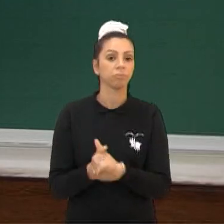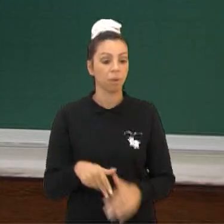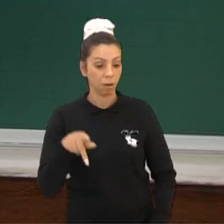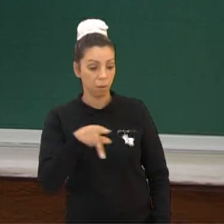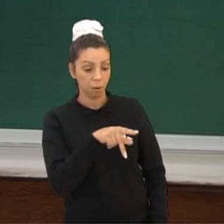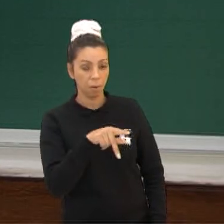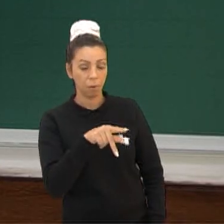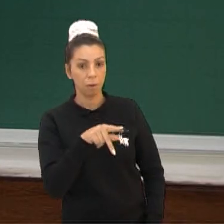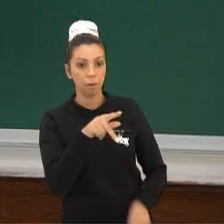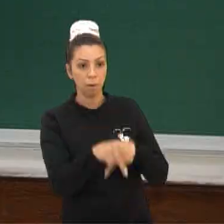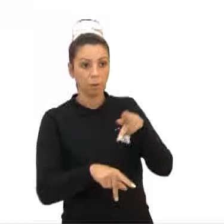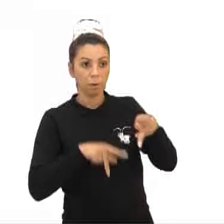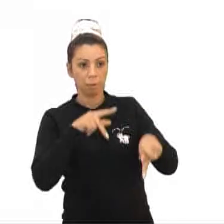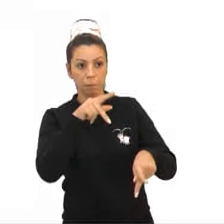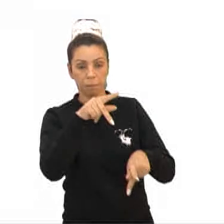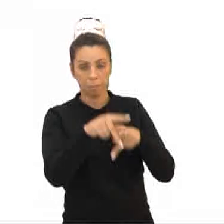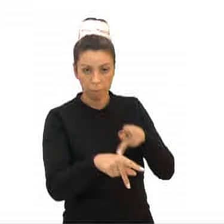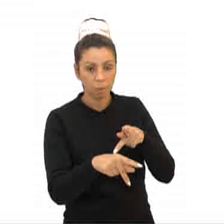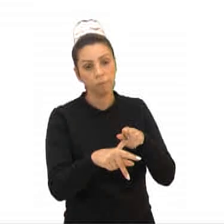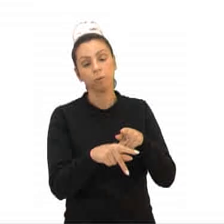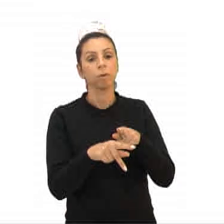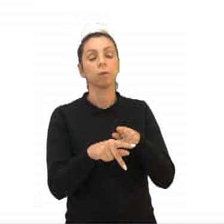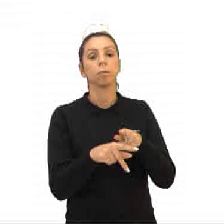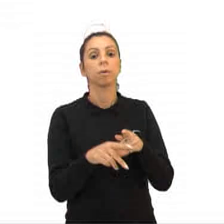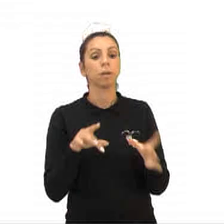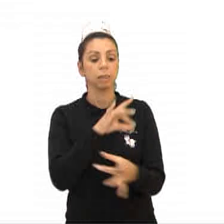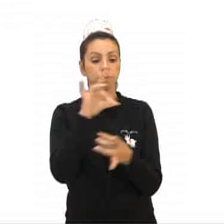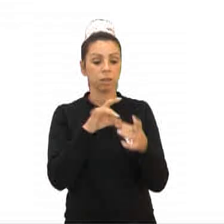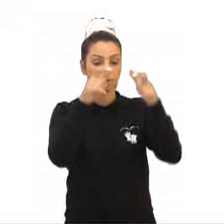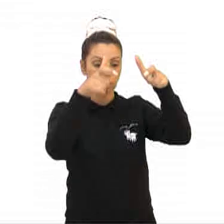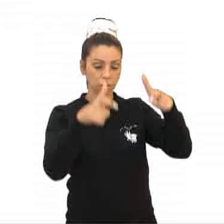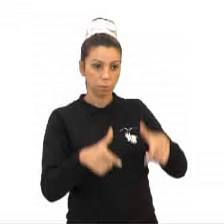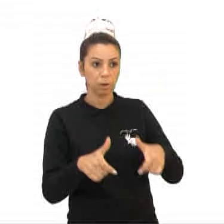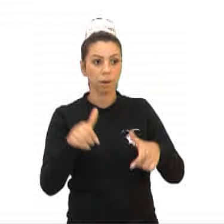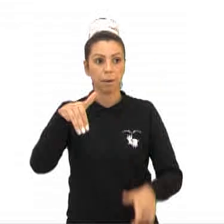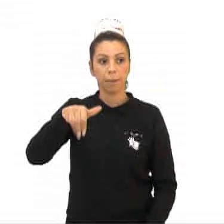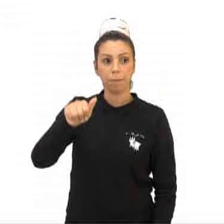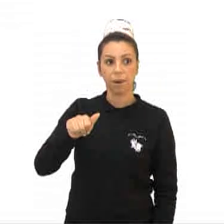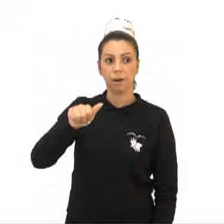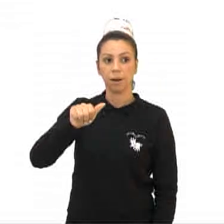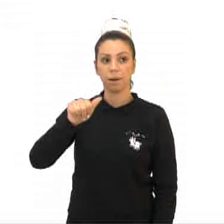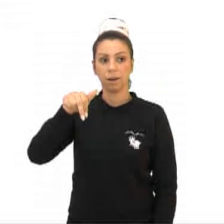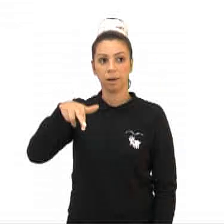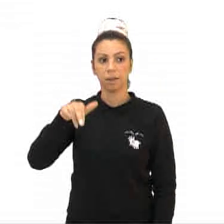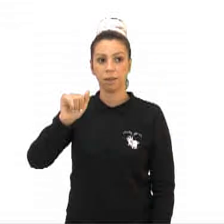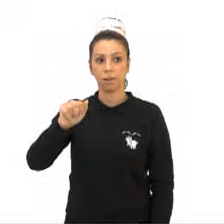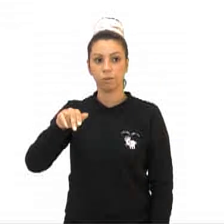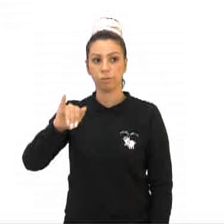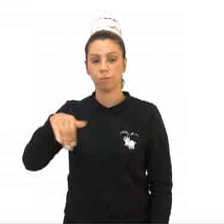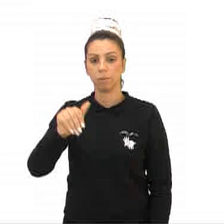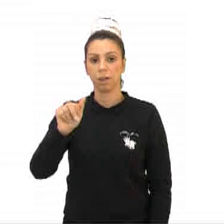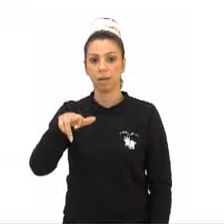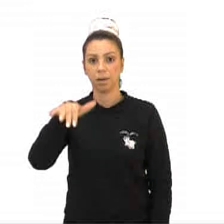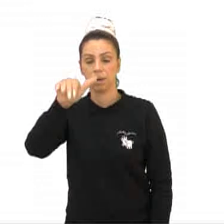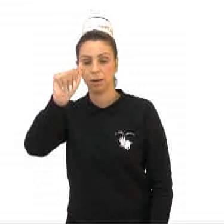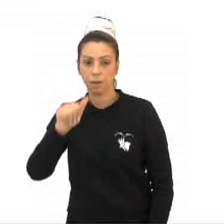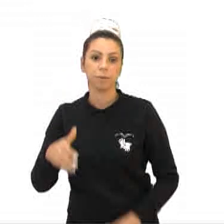Povos originários marajoaras, maior nível complexidade cultural na pré-história brasileira, imigração andiga,